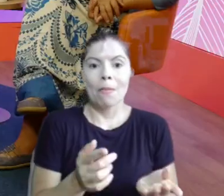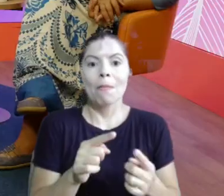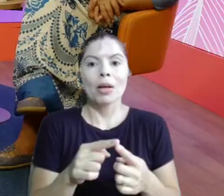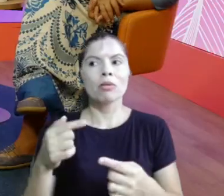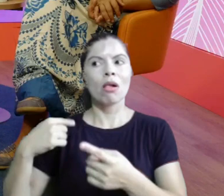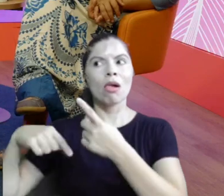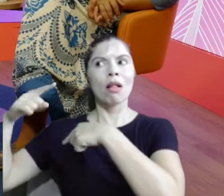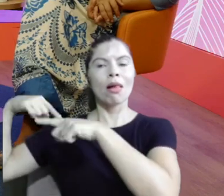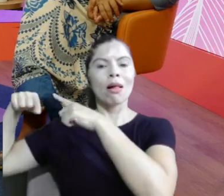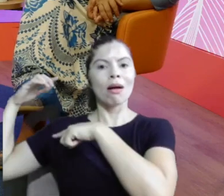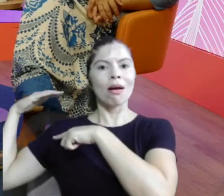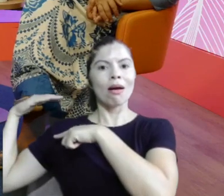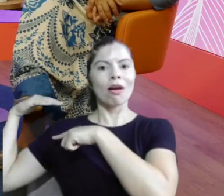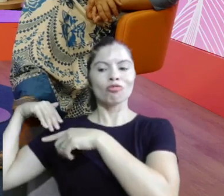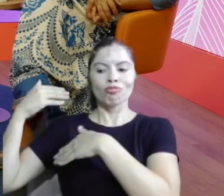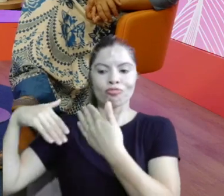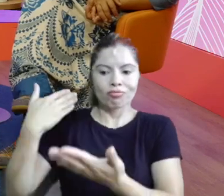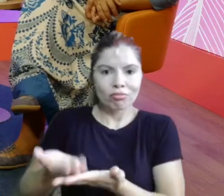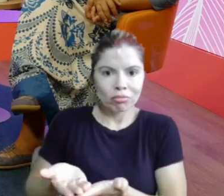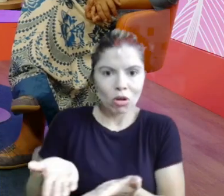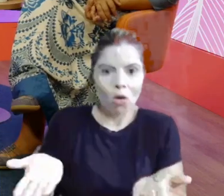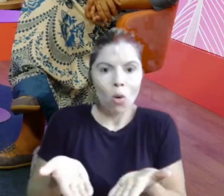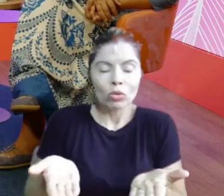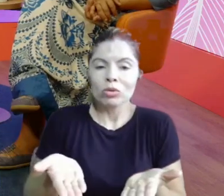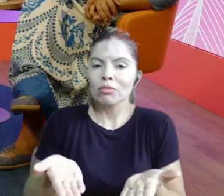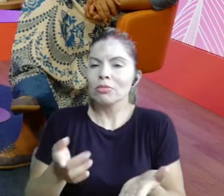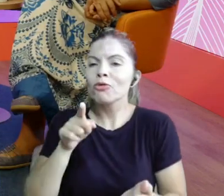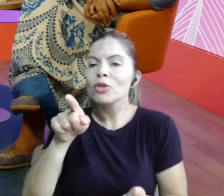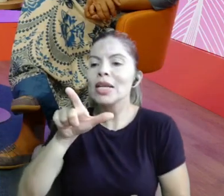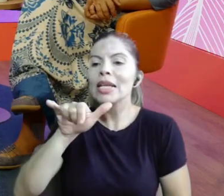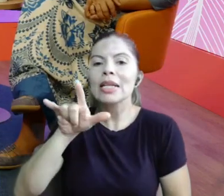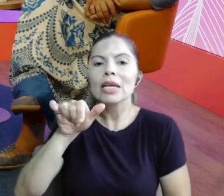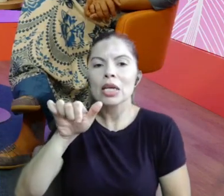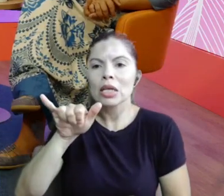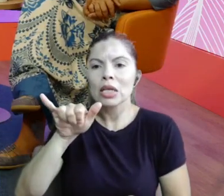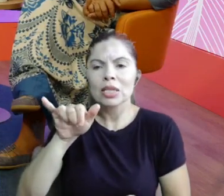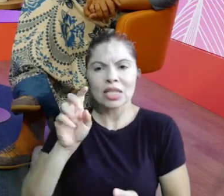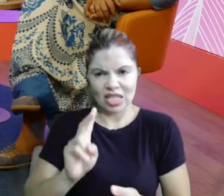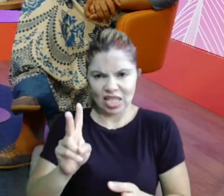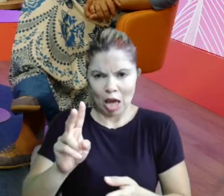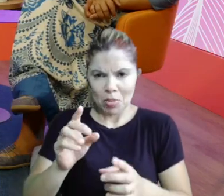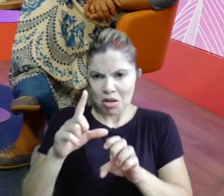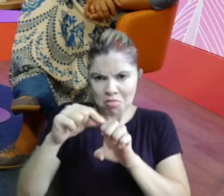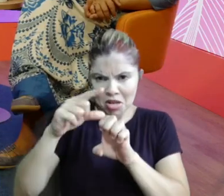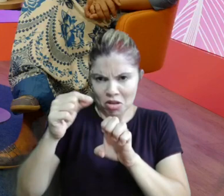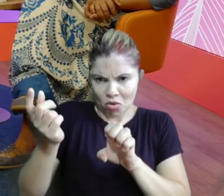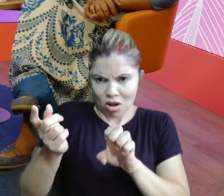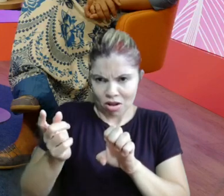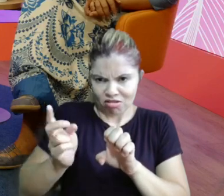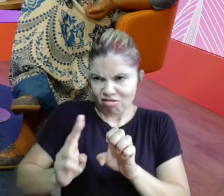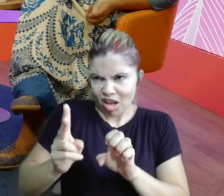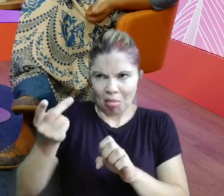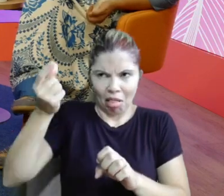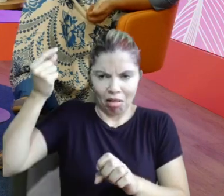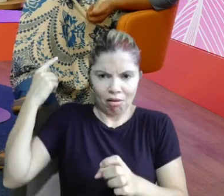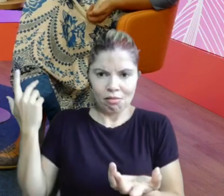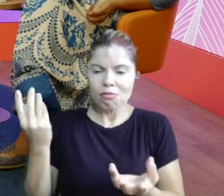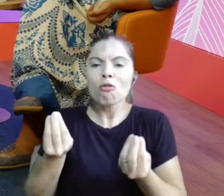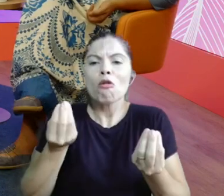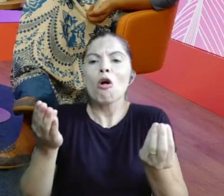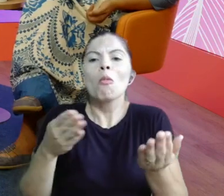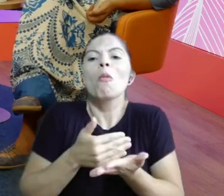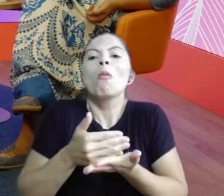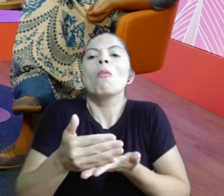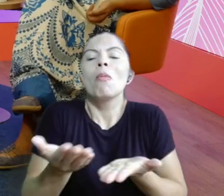chegar até aqui, Lili, você sempre foi empreendedora, como surgiu a vestida de saia, como